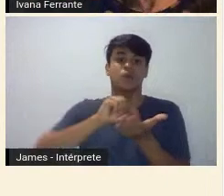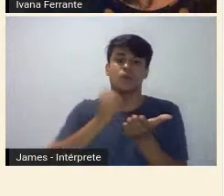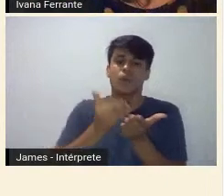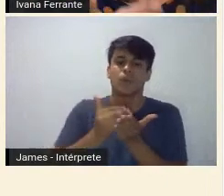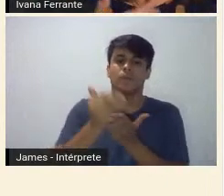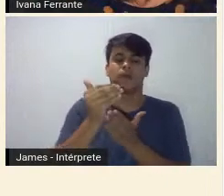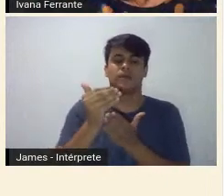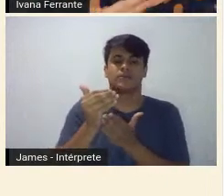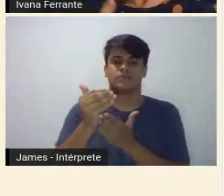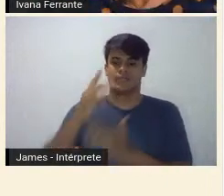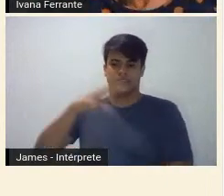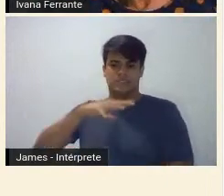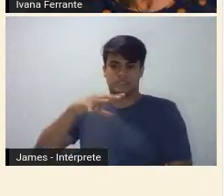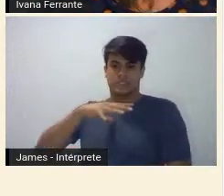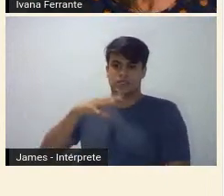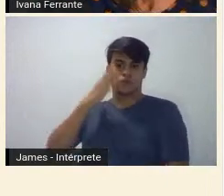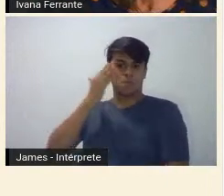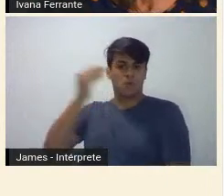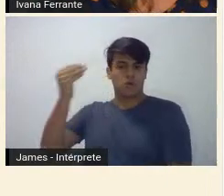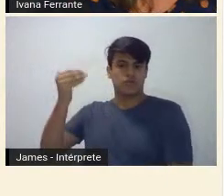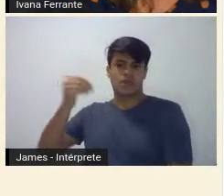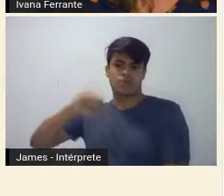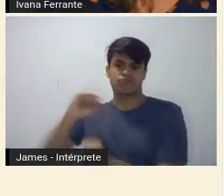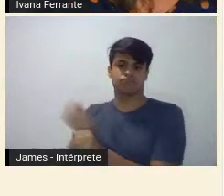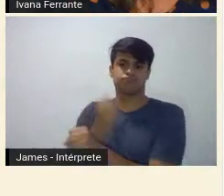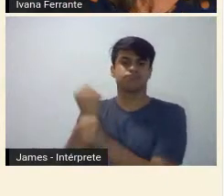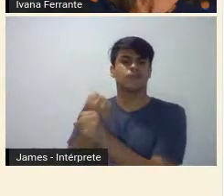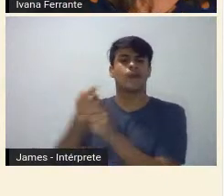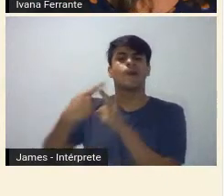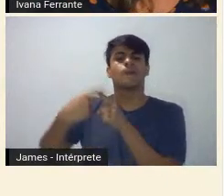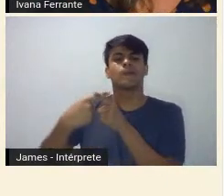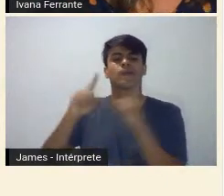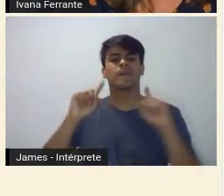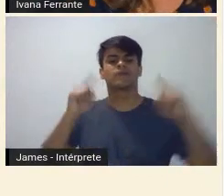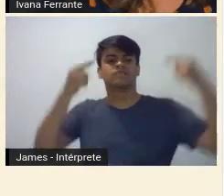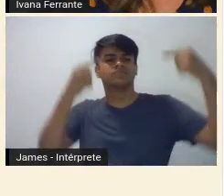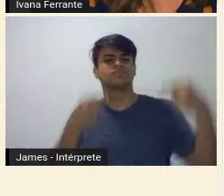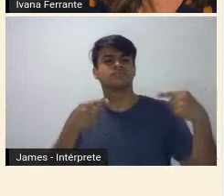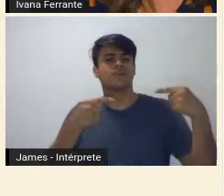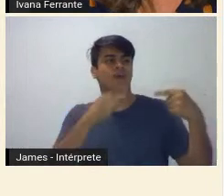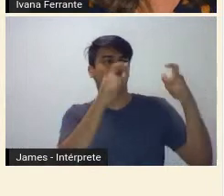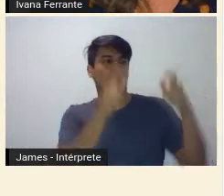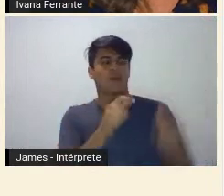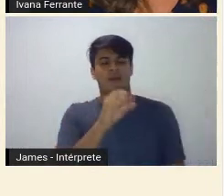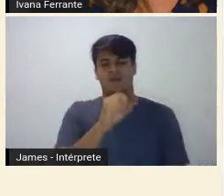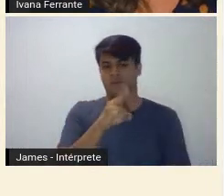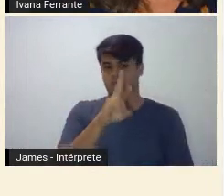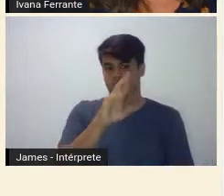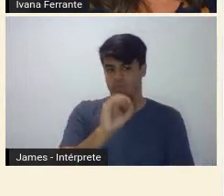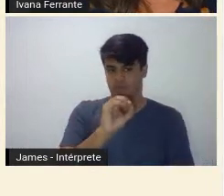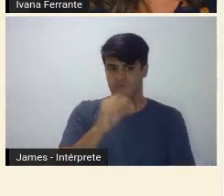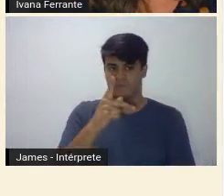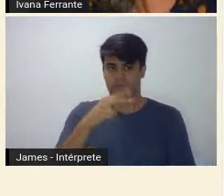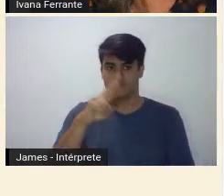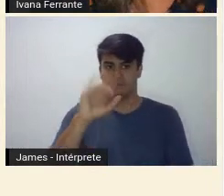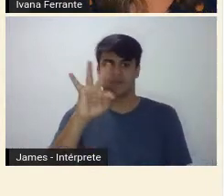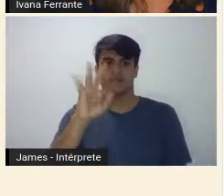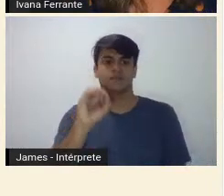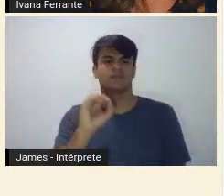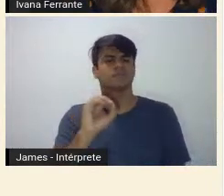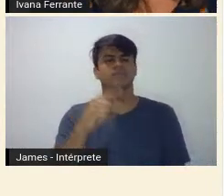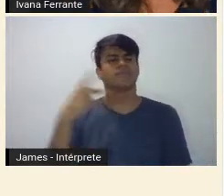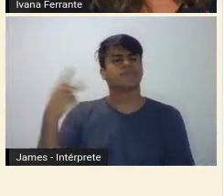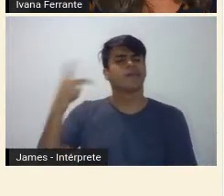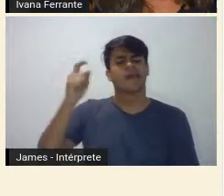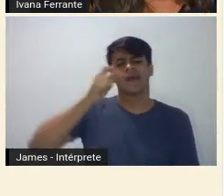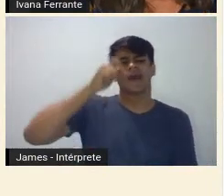para se contrapor à histórica ouro preto, a intenção era modernizar-se, deixar